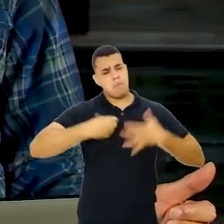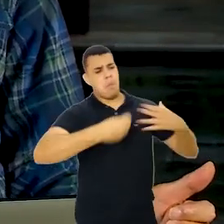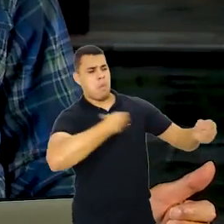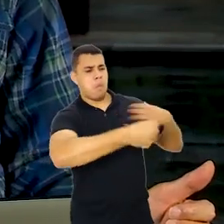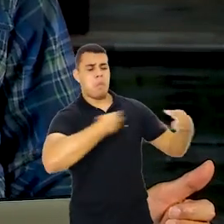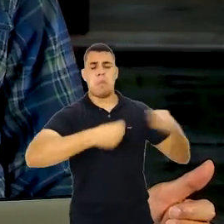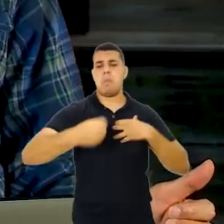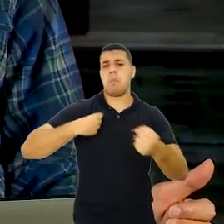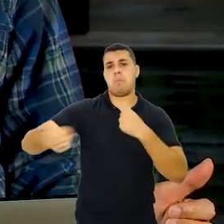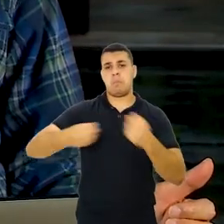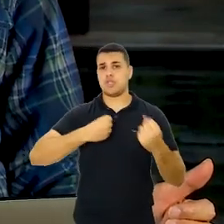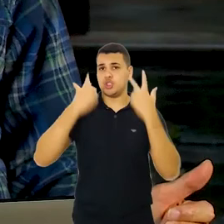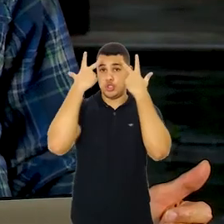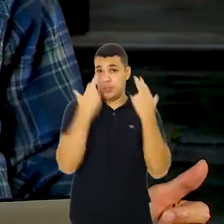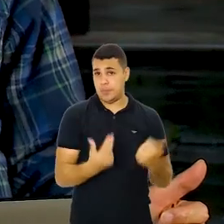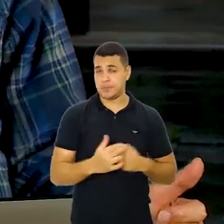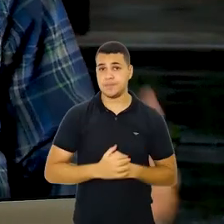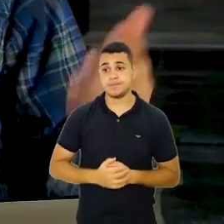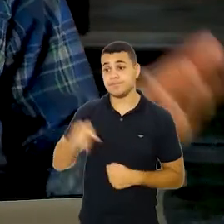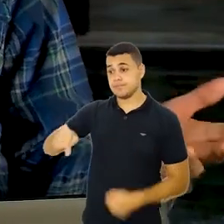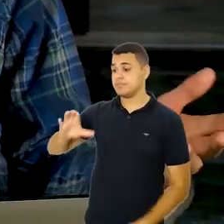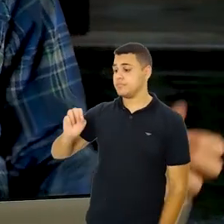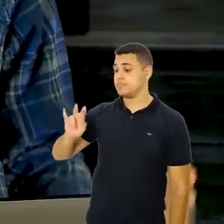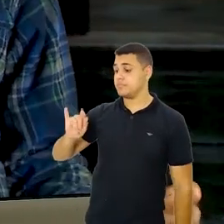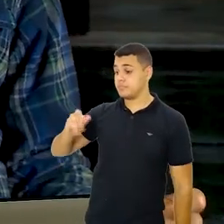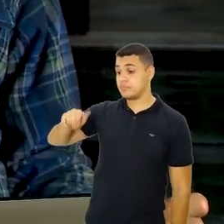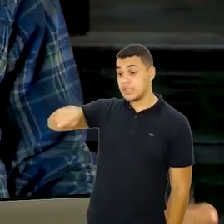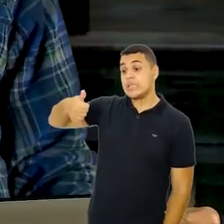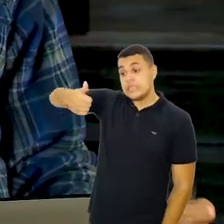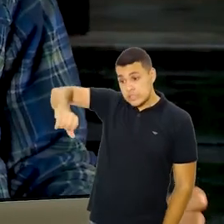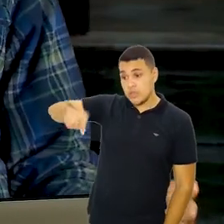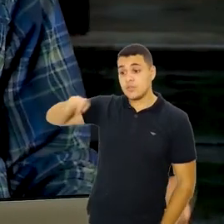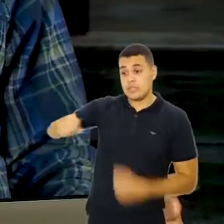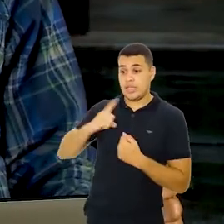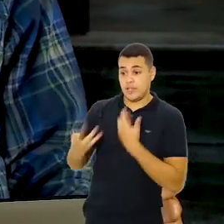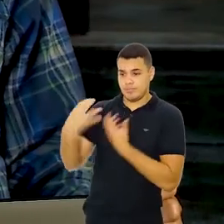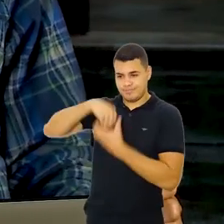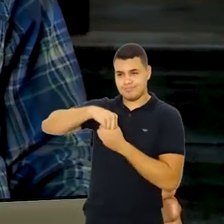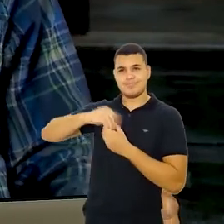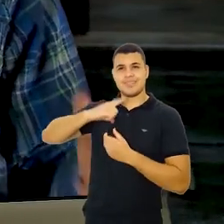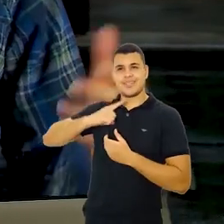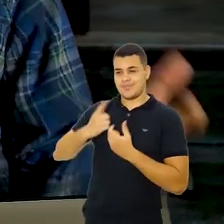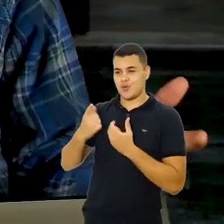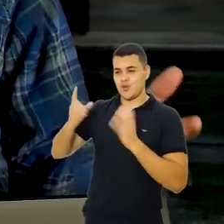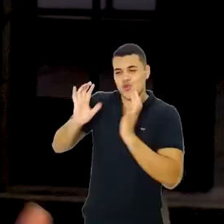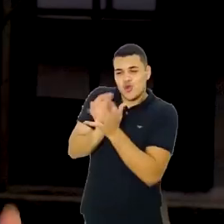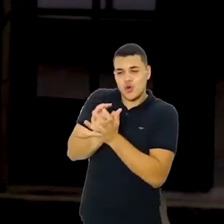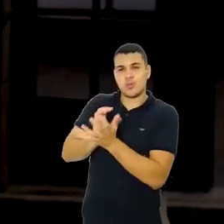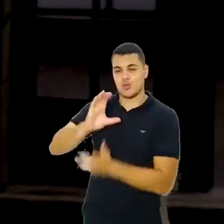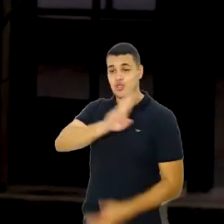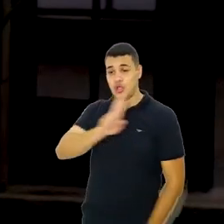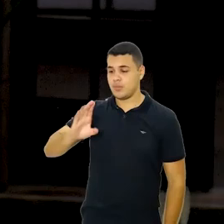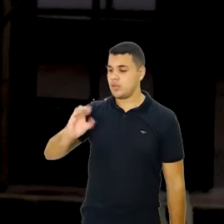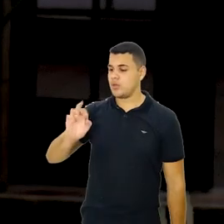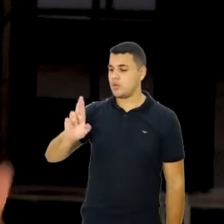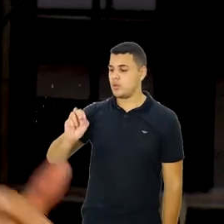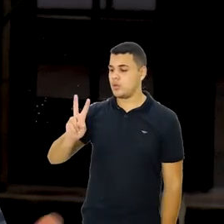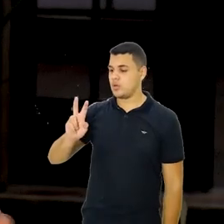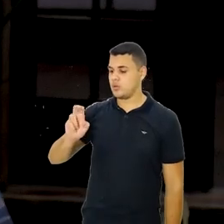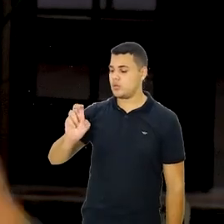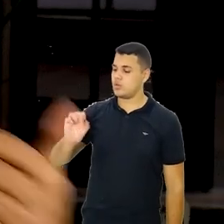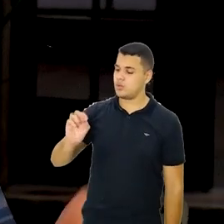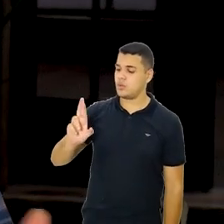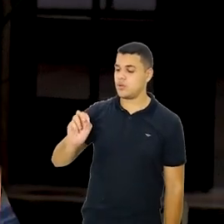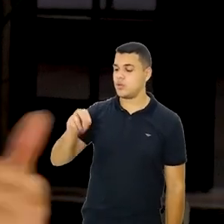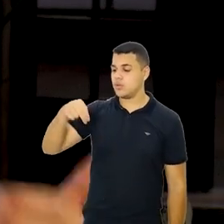de Covid-19. Por falar na Covid-19, ela é uma doença provocada por um coronavírus que